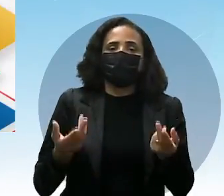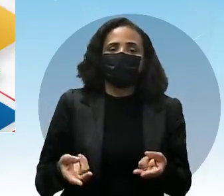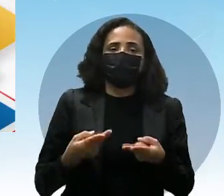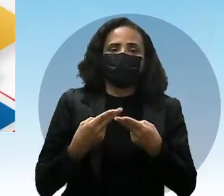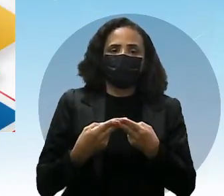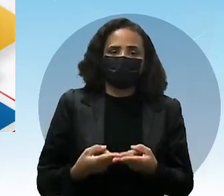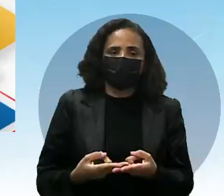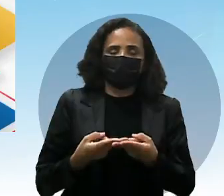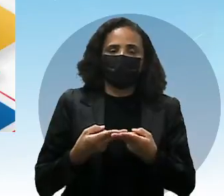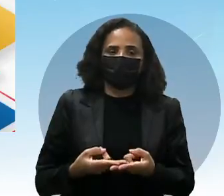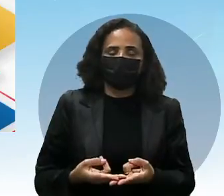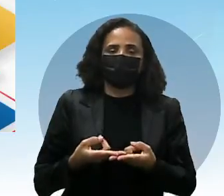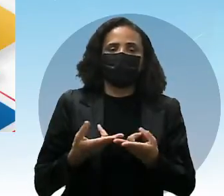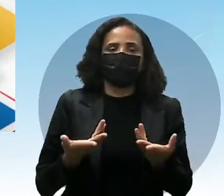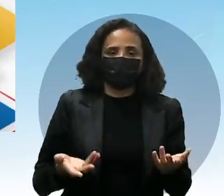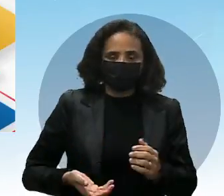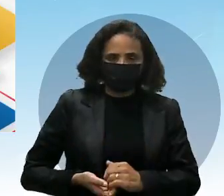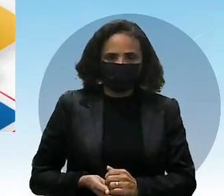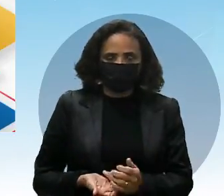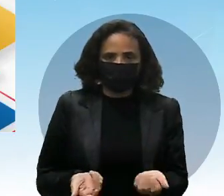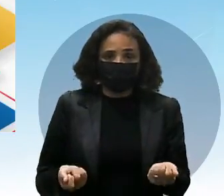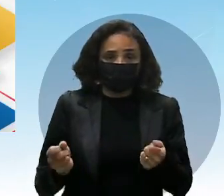Nessa, nas ações.